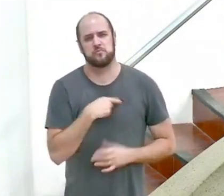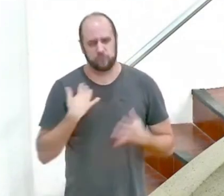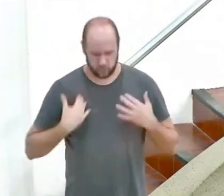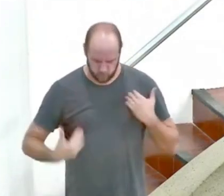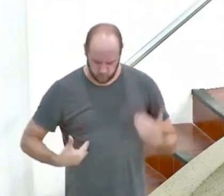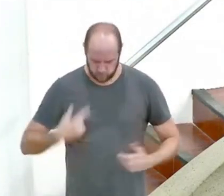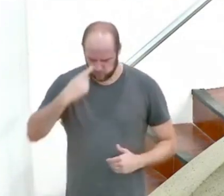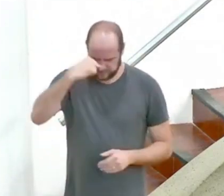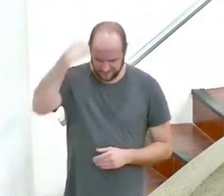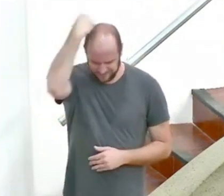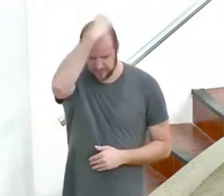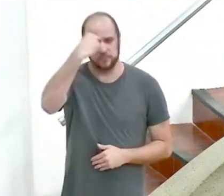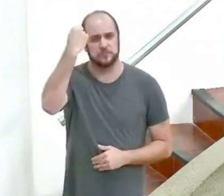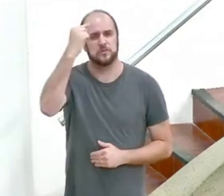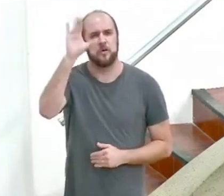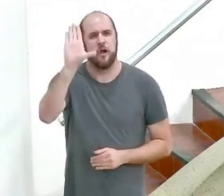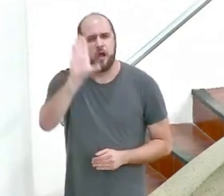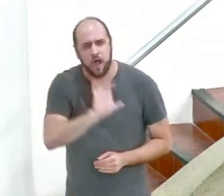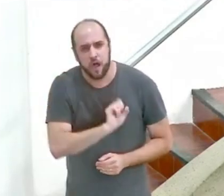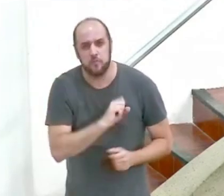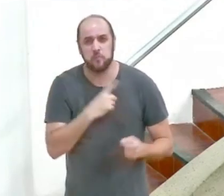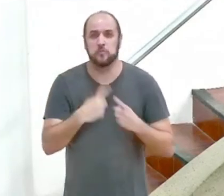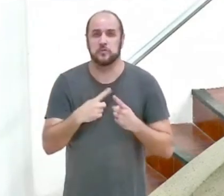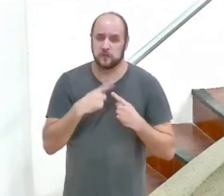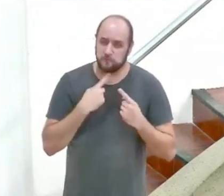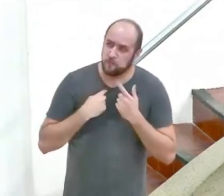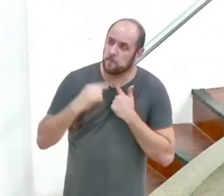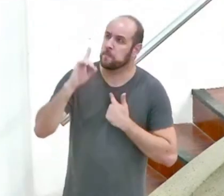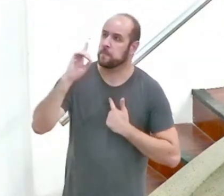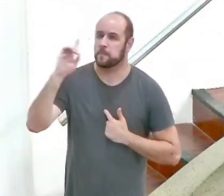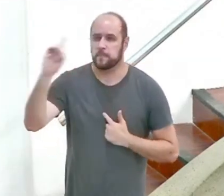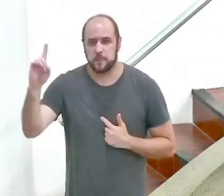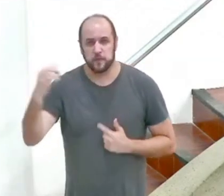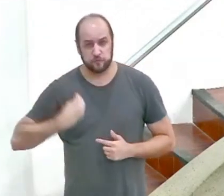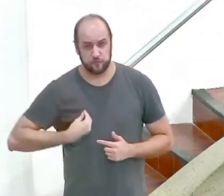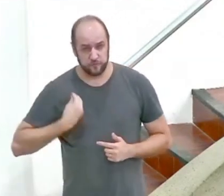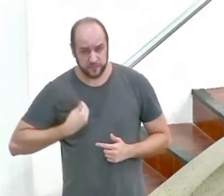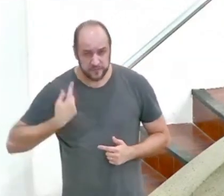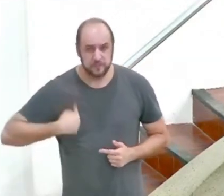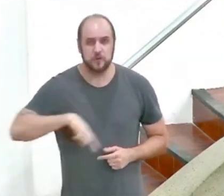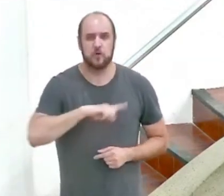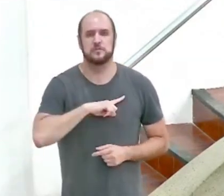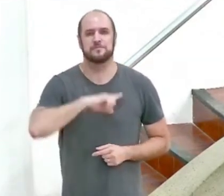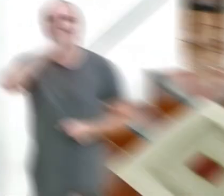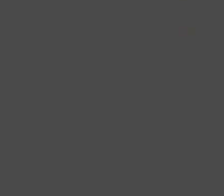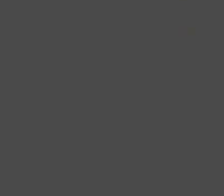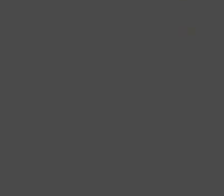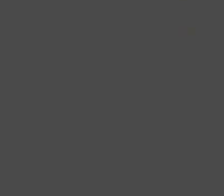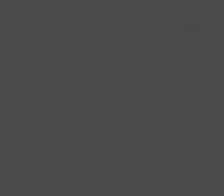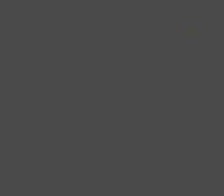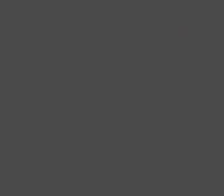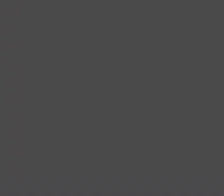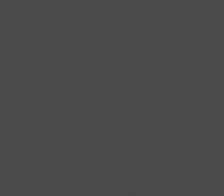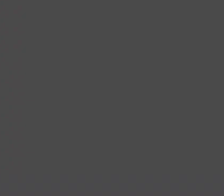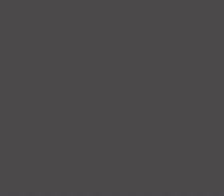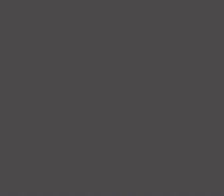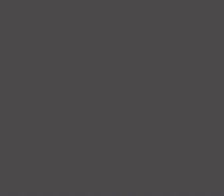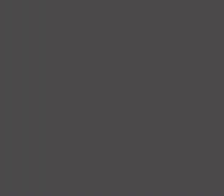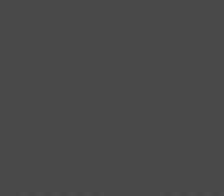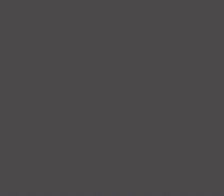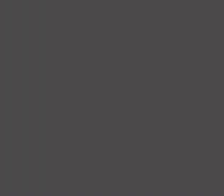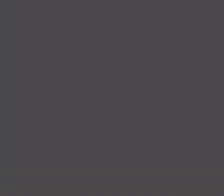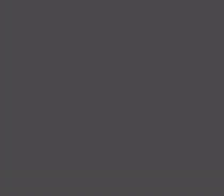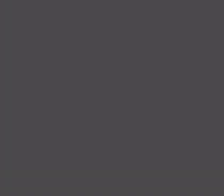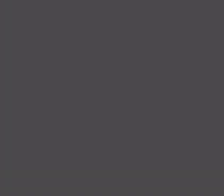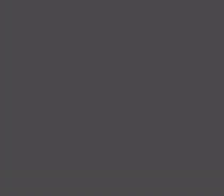santo e amoroso porque a vontade de Deus para a nossa vida é a santificação muito obrigado por